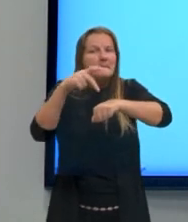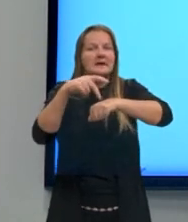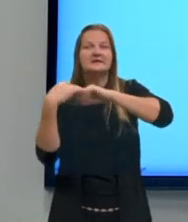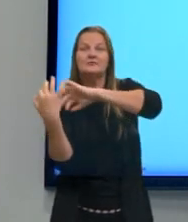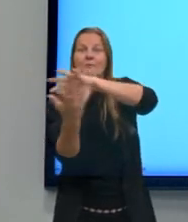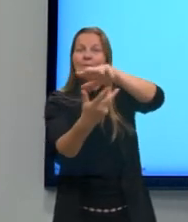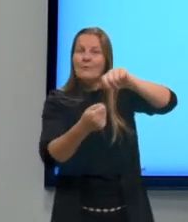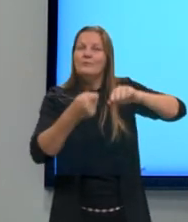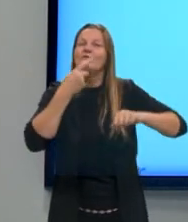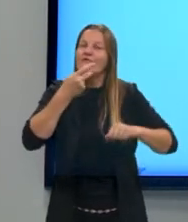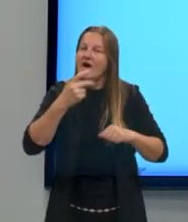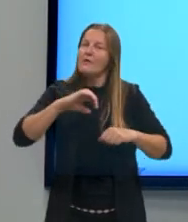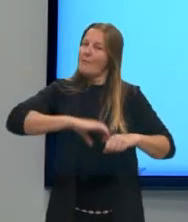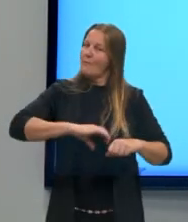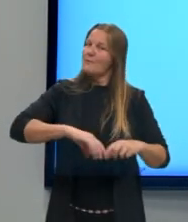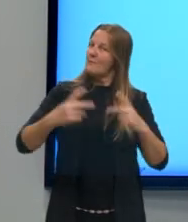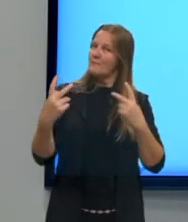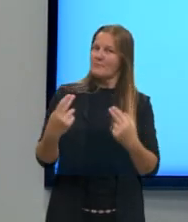portuguesa.